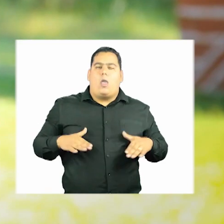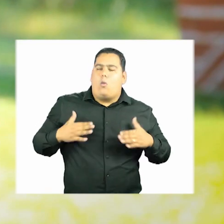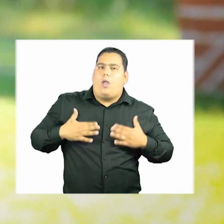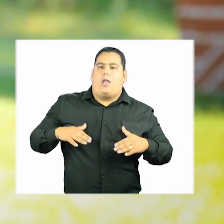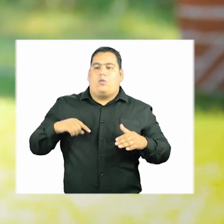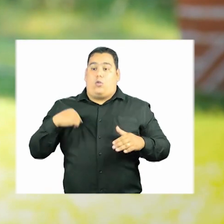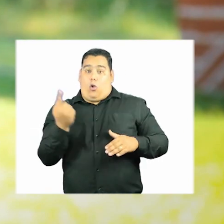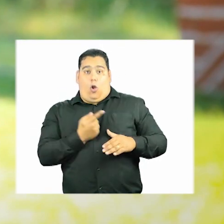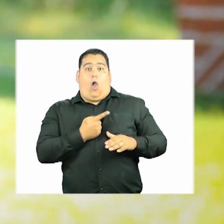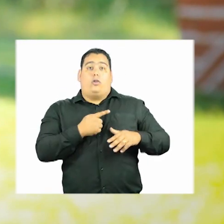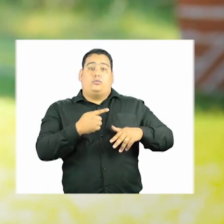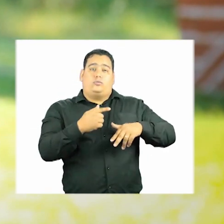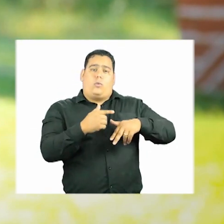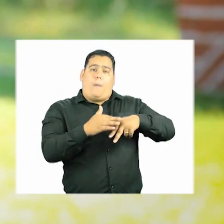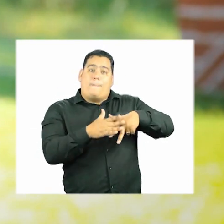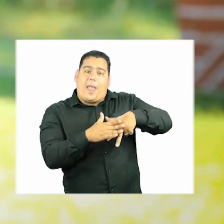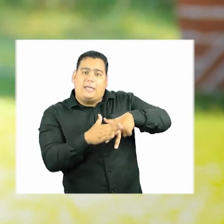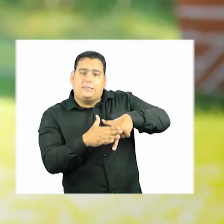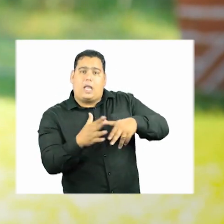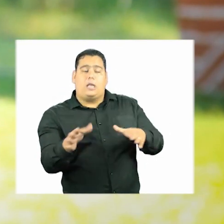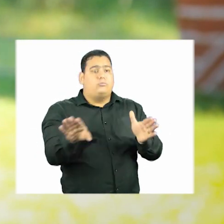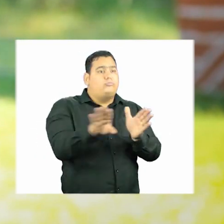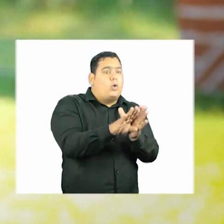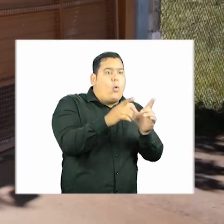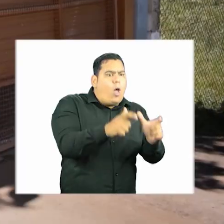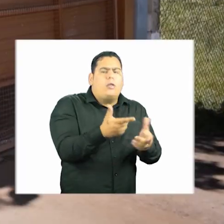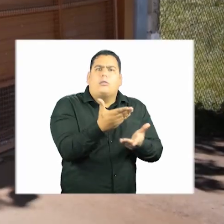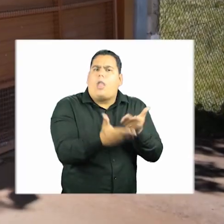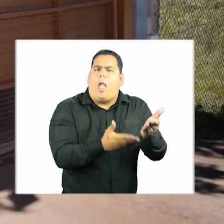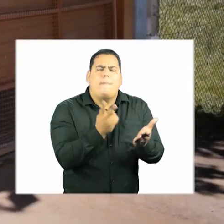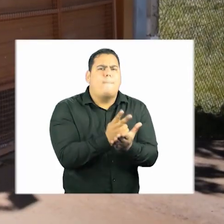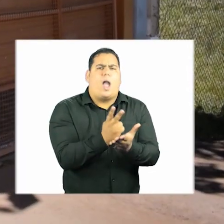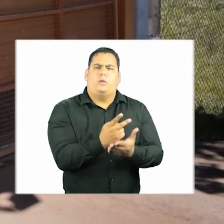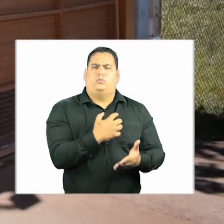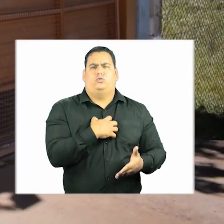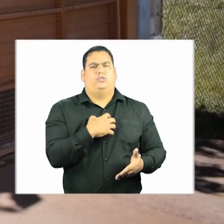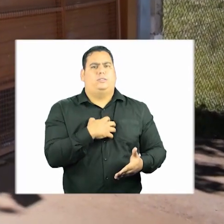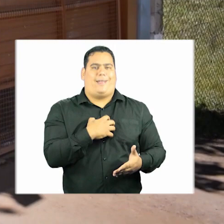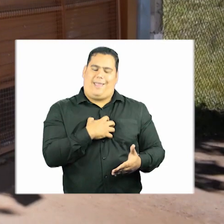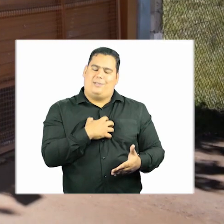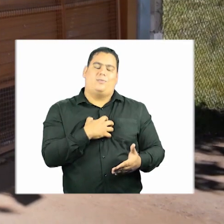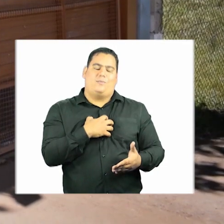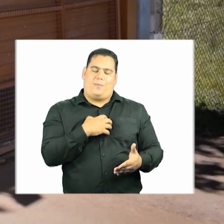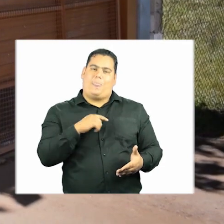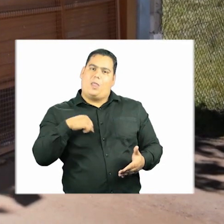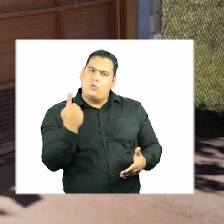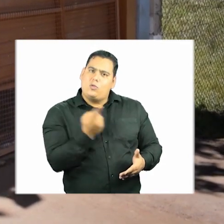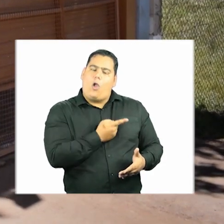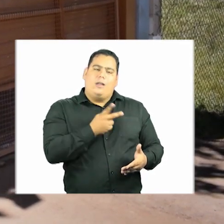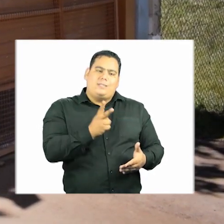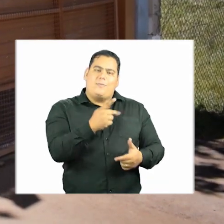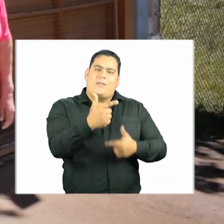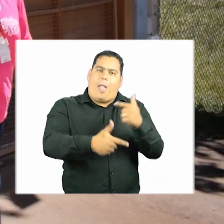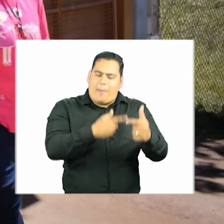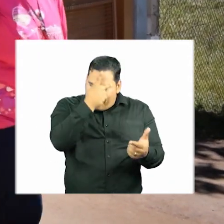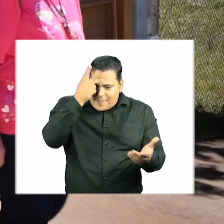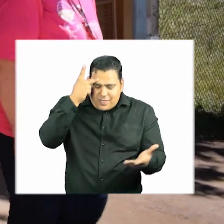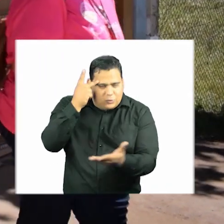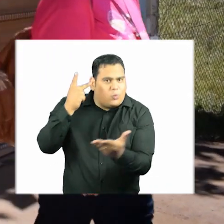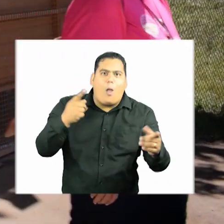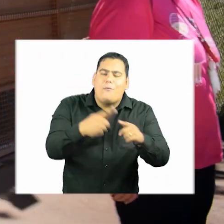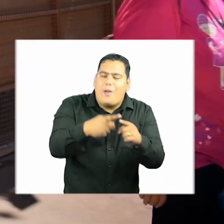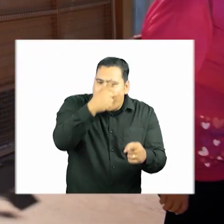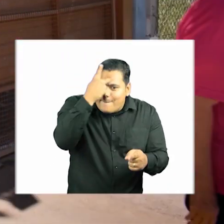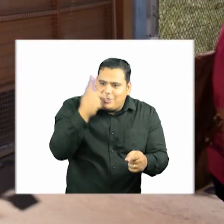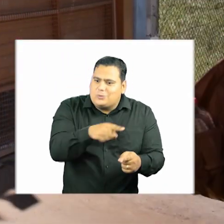tranquila, onde nossos pacientes, independente do local de atendimento, são tratados da mesma forma. porque nós trabalhamos com pessoas.